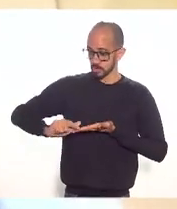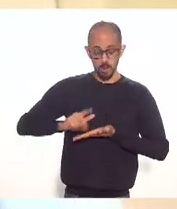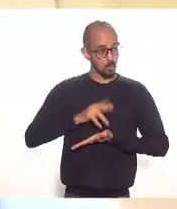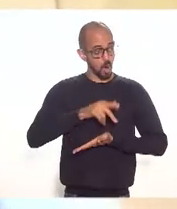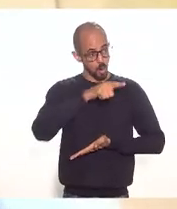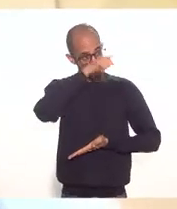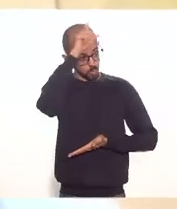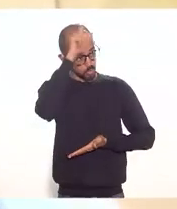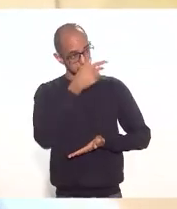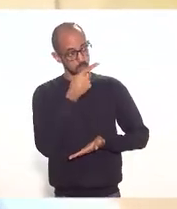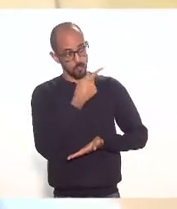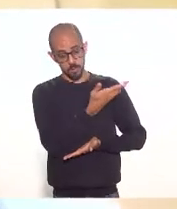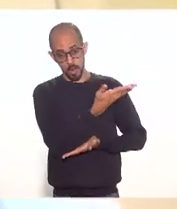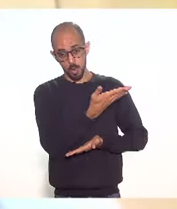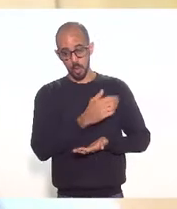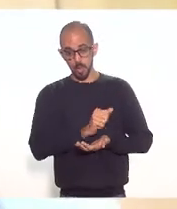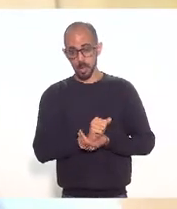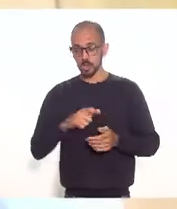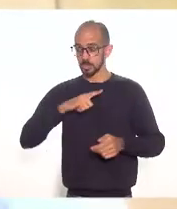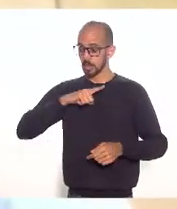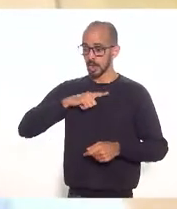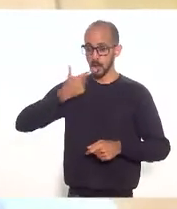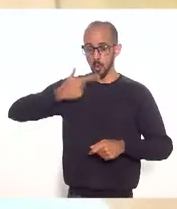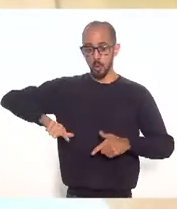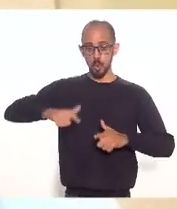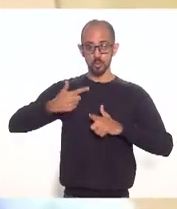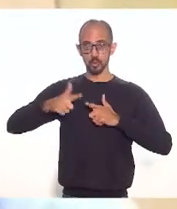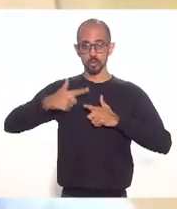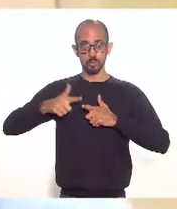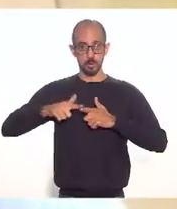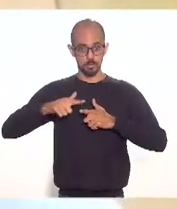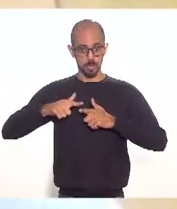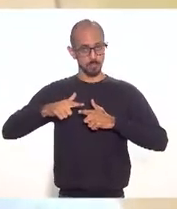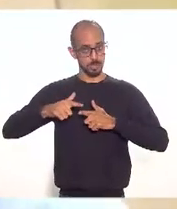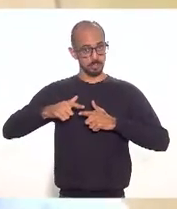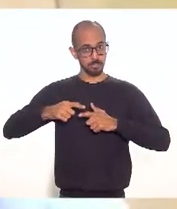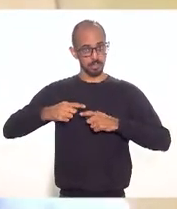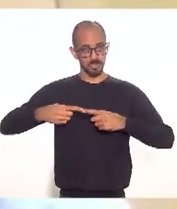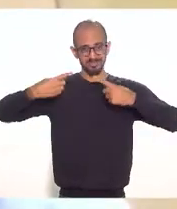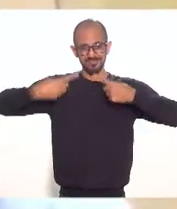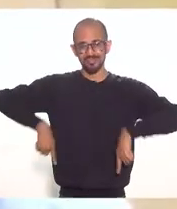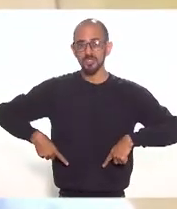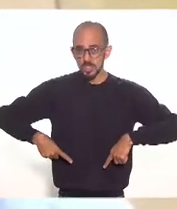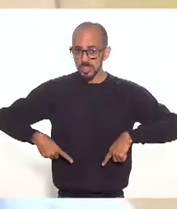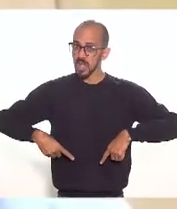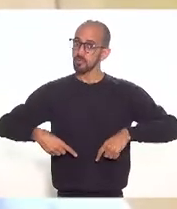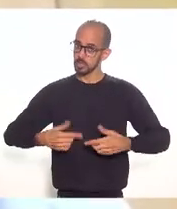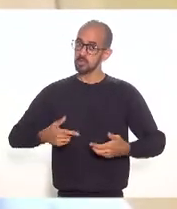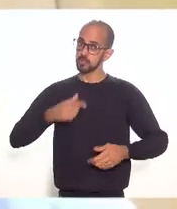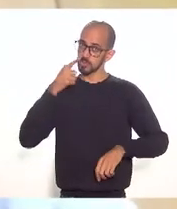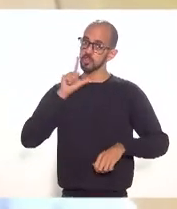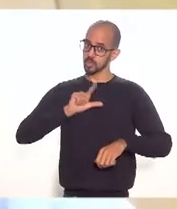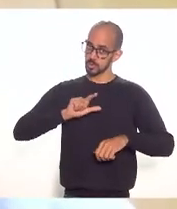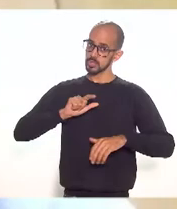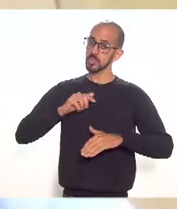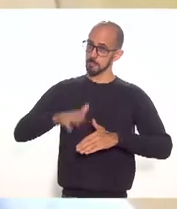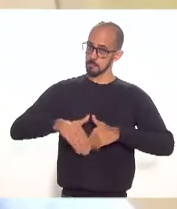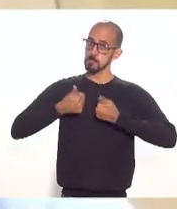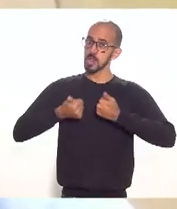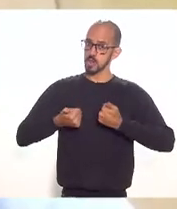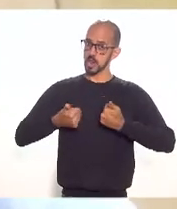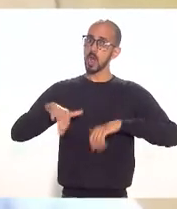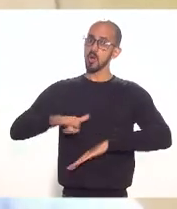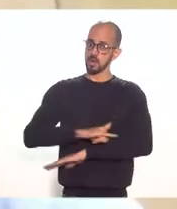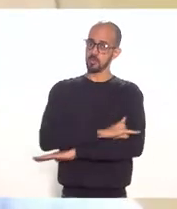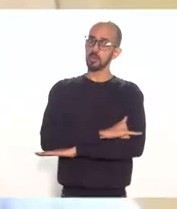citou no início, existem outros problemas a serem enfrentados para a recuperação do Galeão e o governo tem feito isso. A